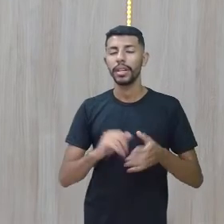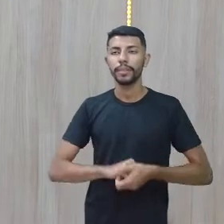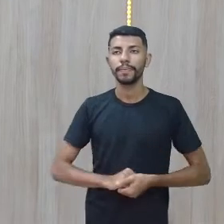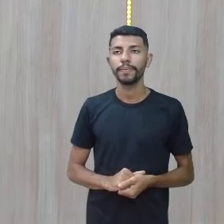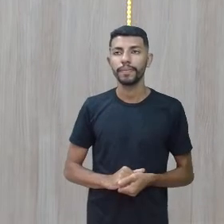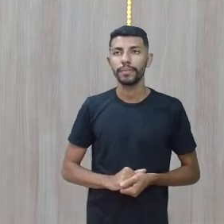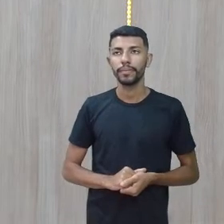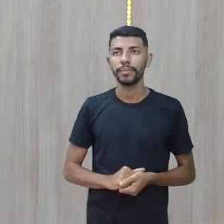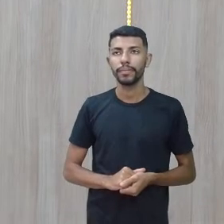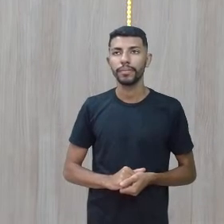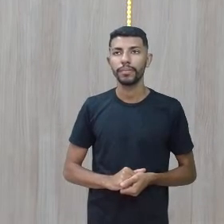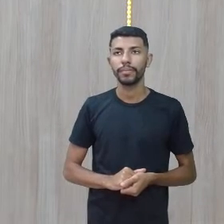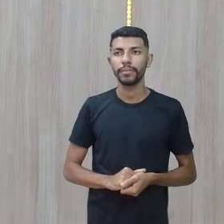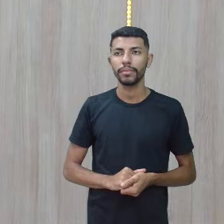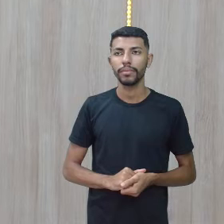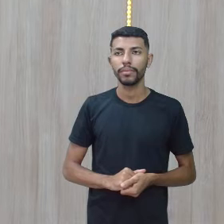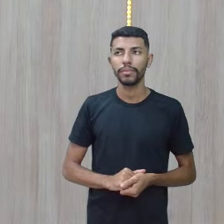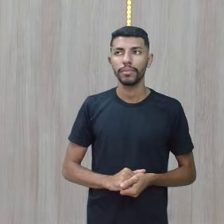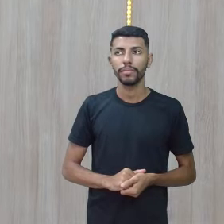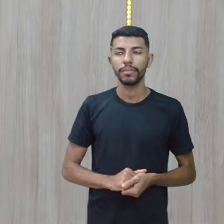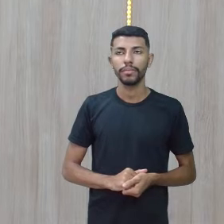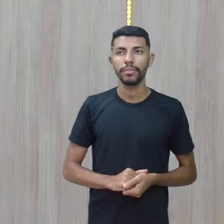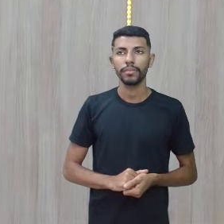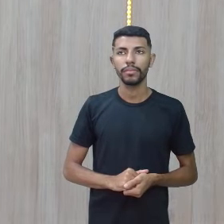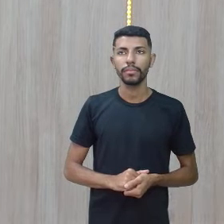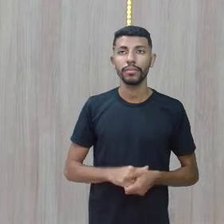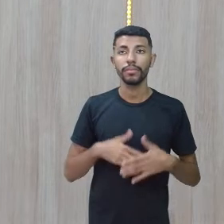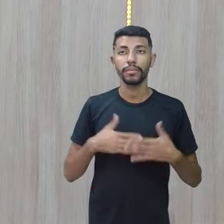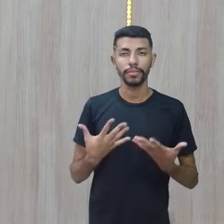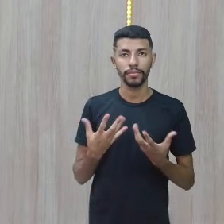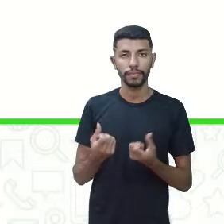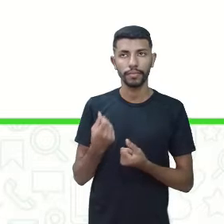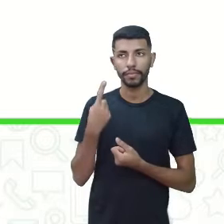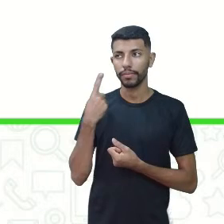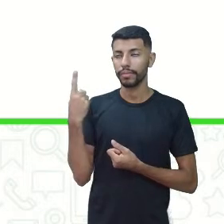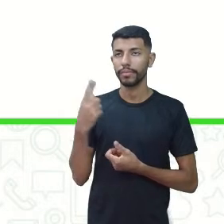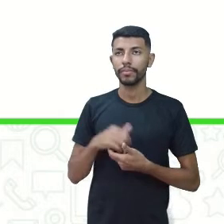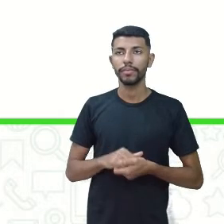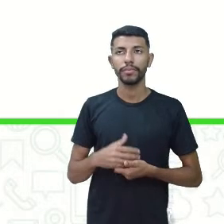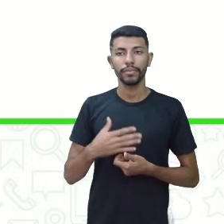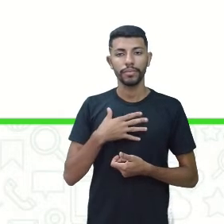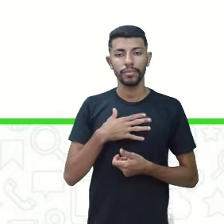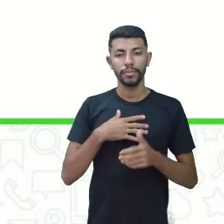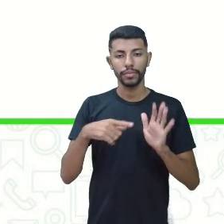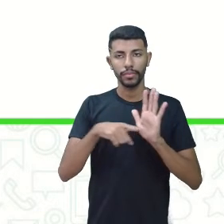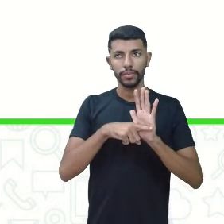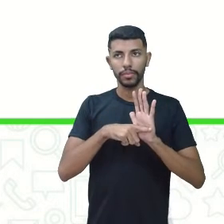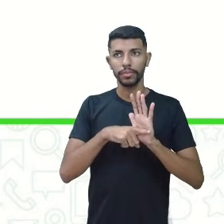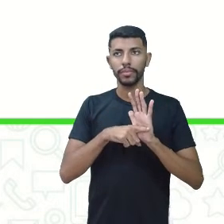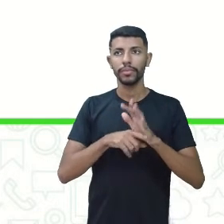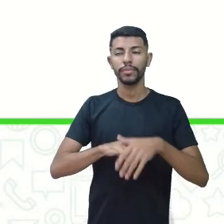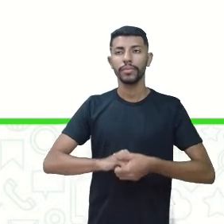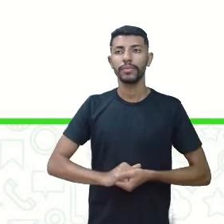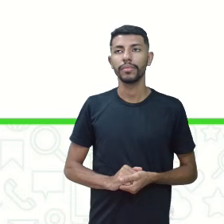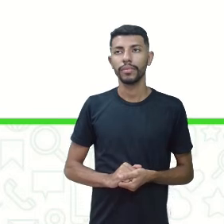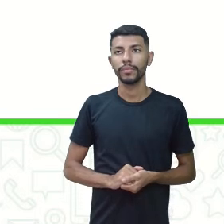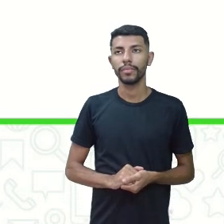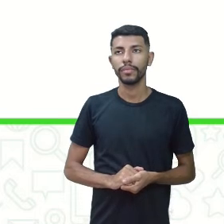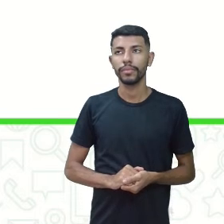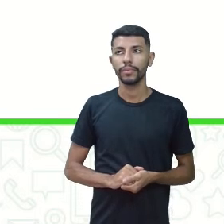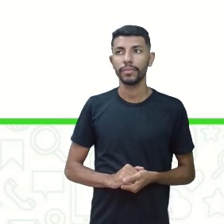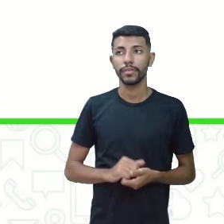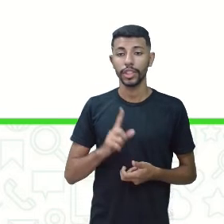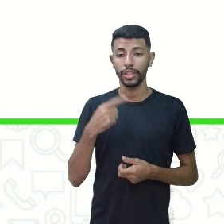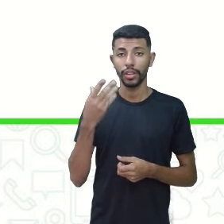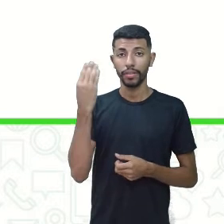vai ser plural. É facinho. Depende da frase. Isso. Então, vamos lá. Forma negativa do to be agora. A gente vai colocar o